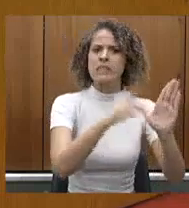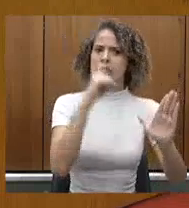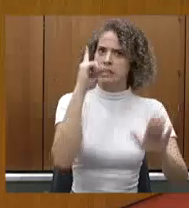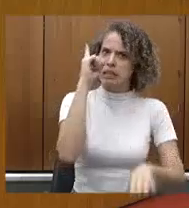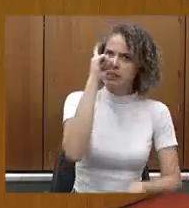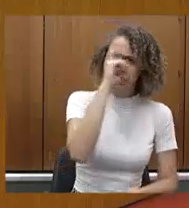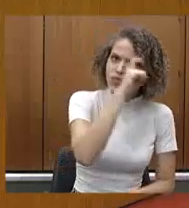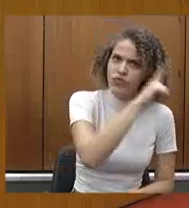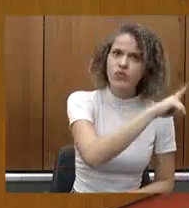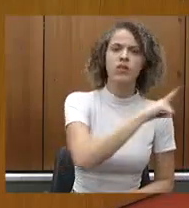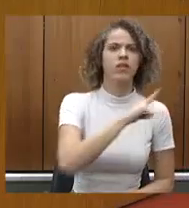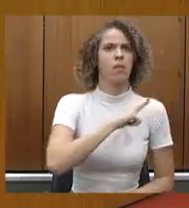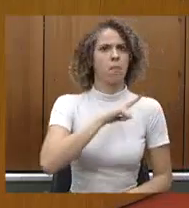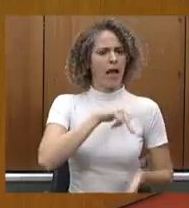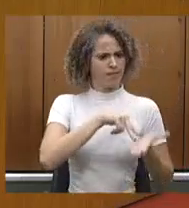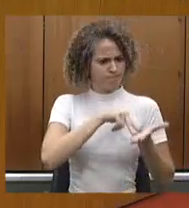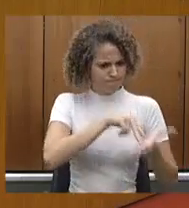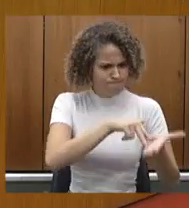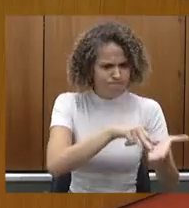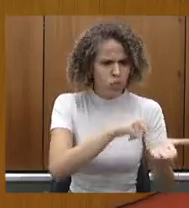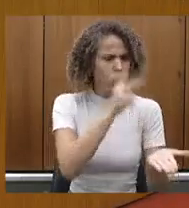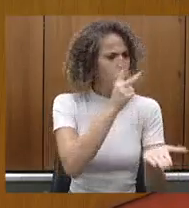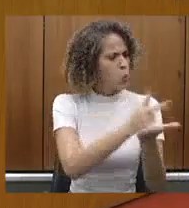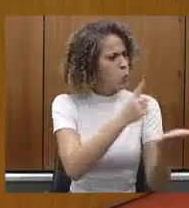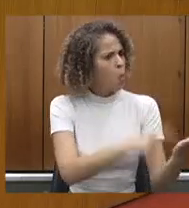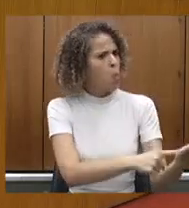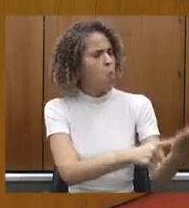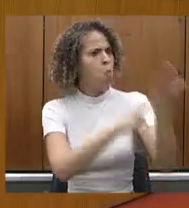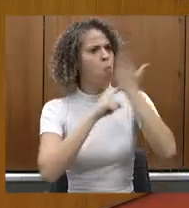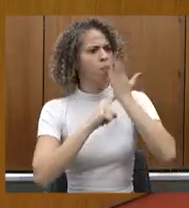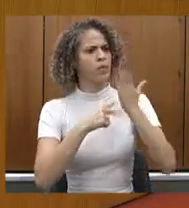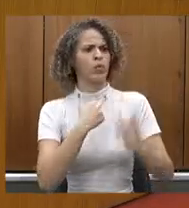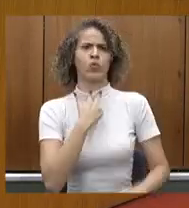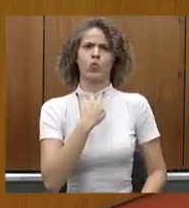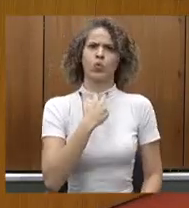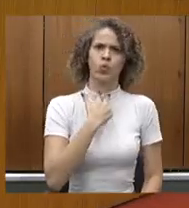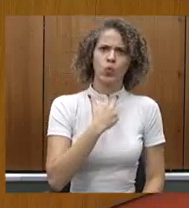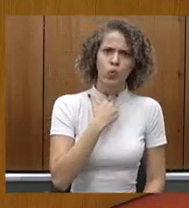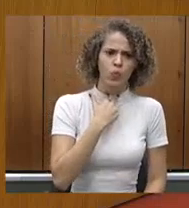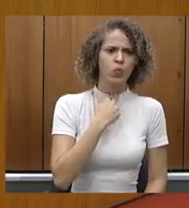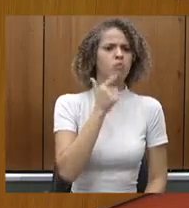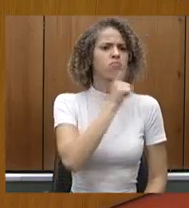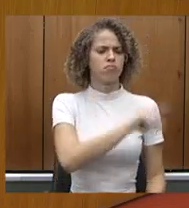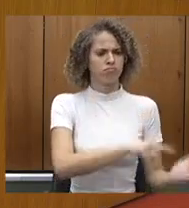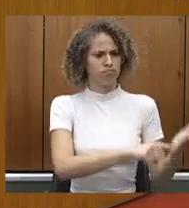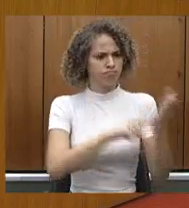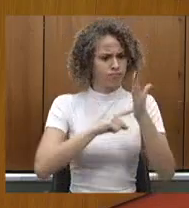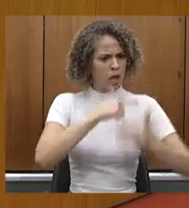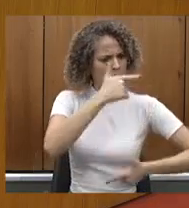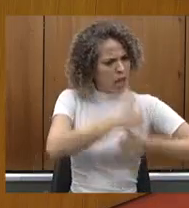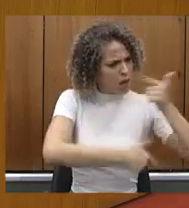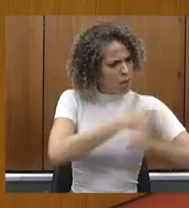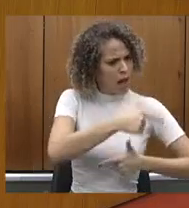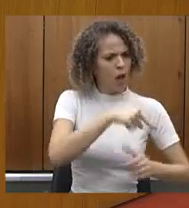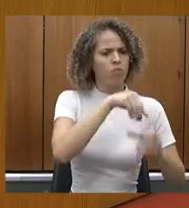a forma firme com que vocês conduziram naquele momento,